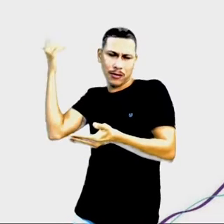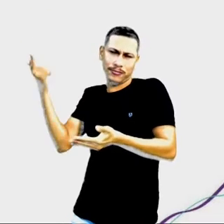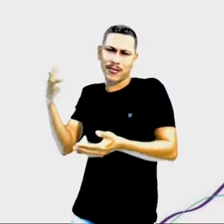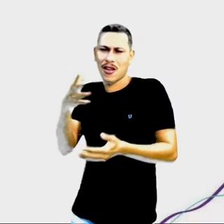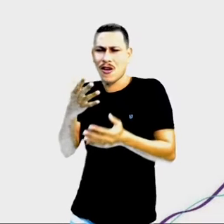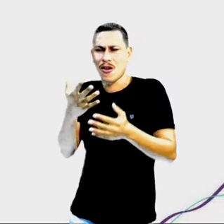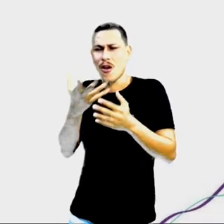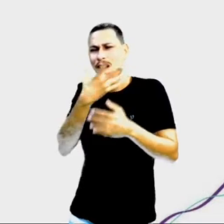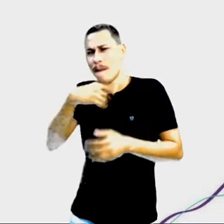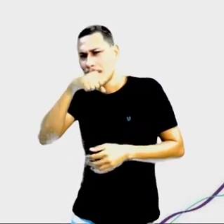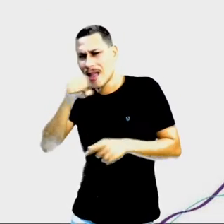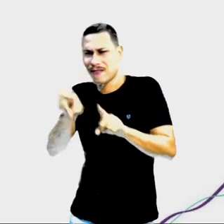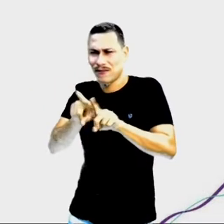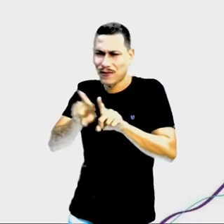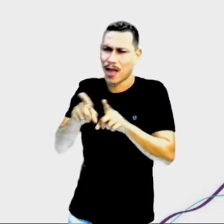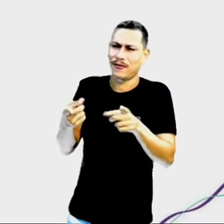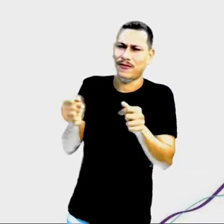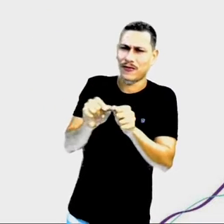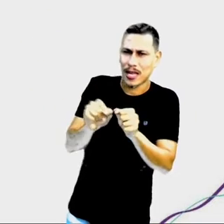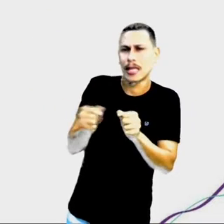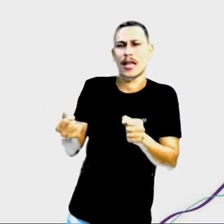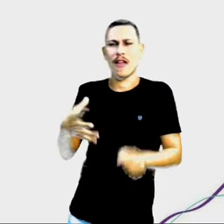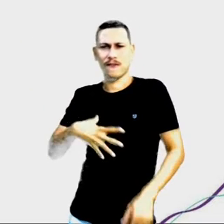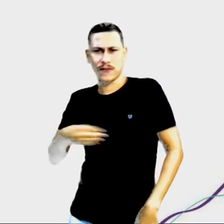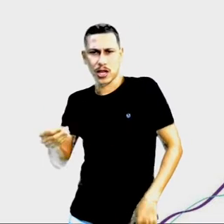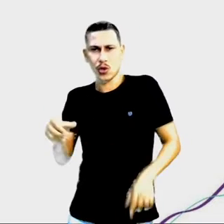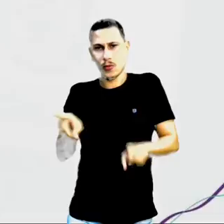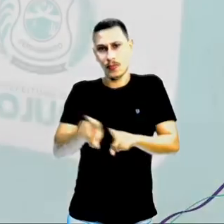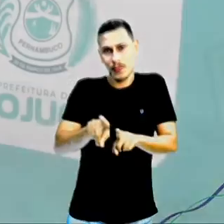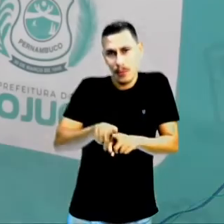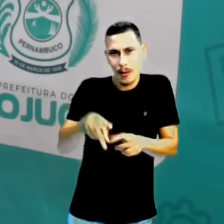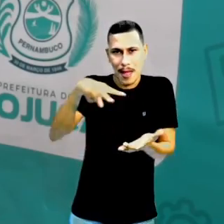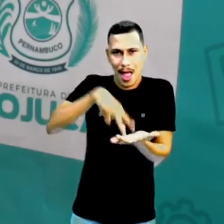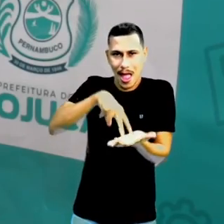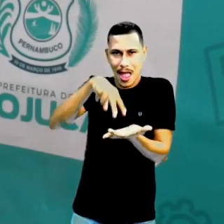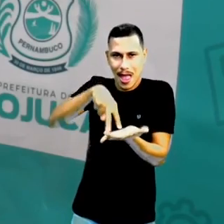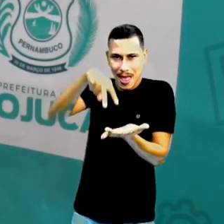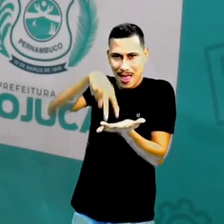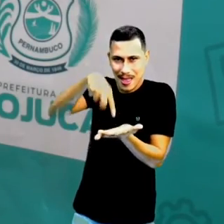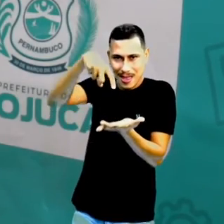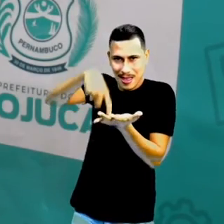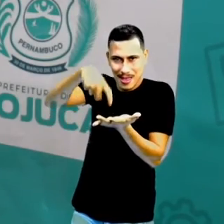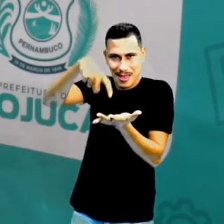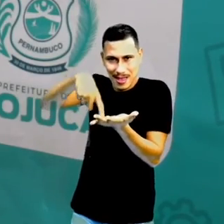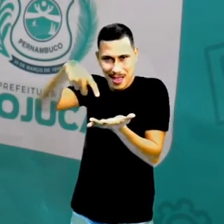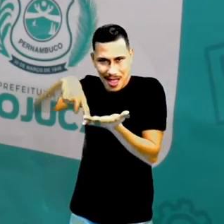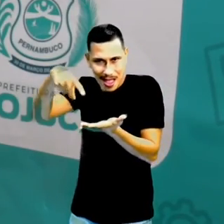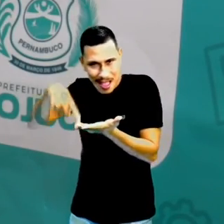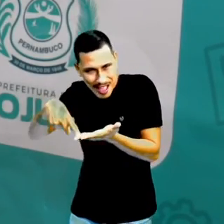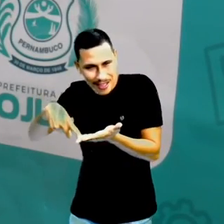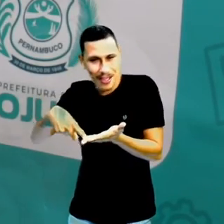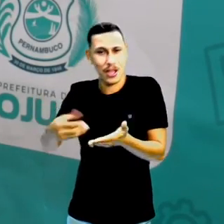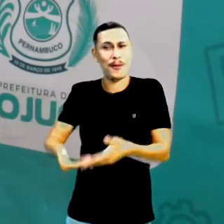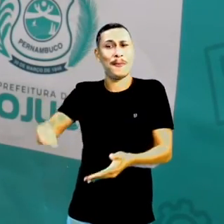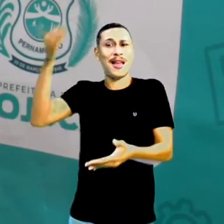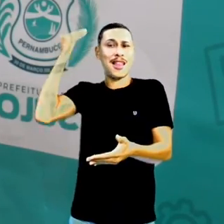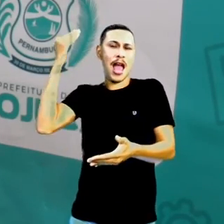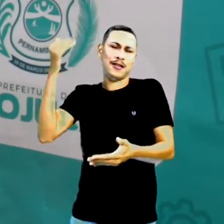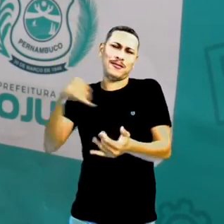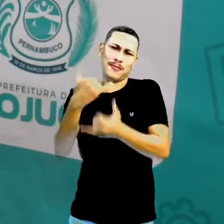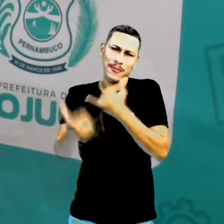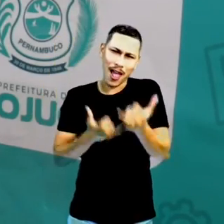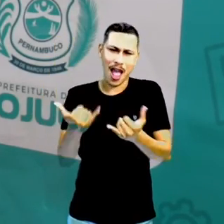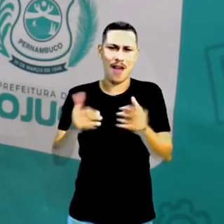Também temos a amarelinha Que antes a gente chamava de academia E ficava pulando